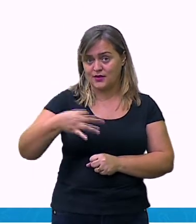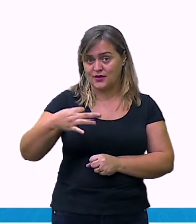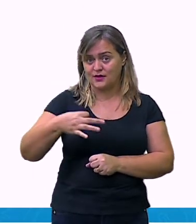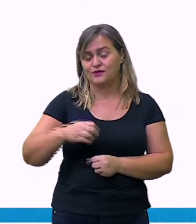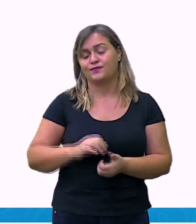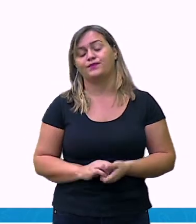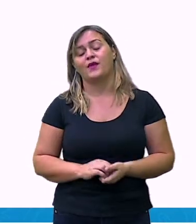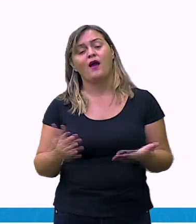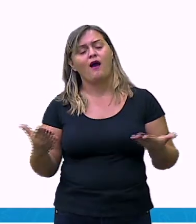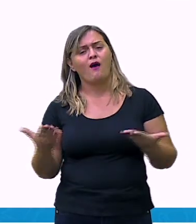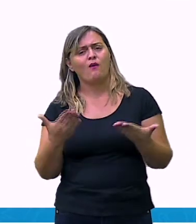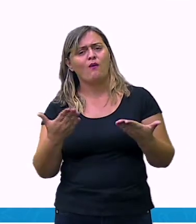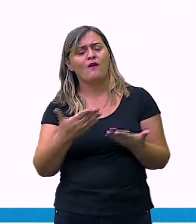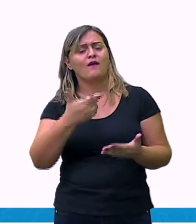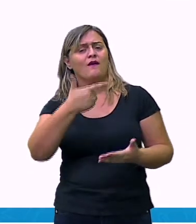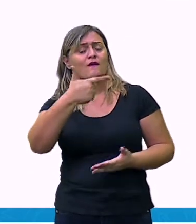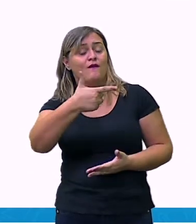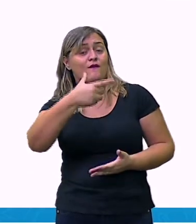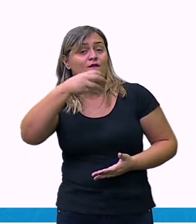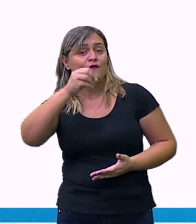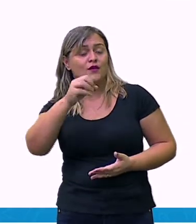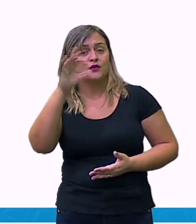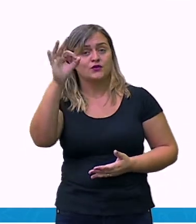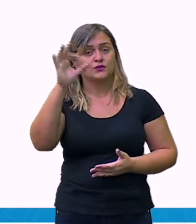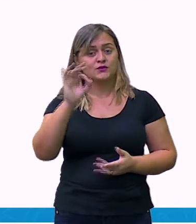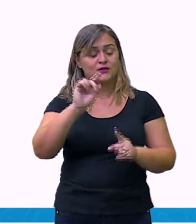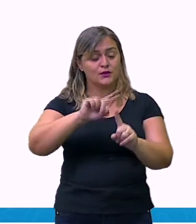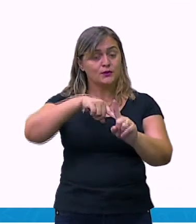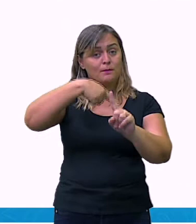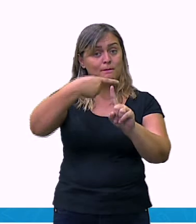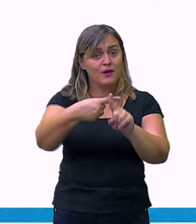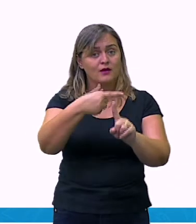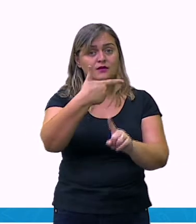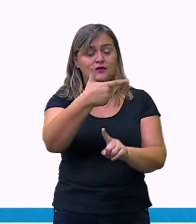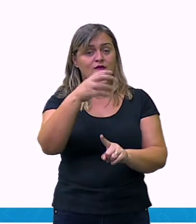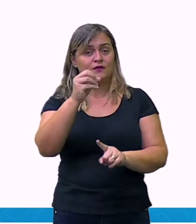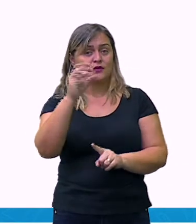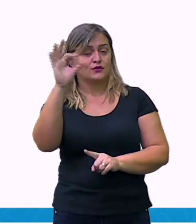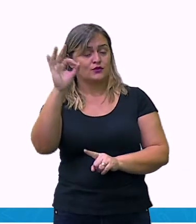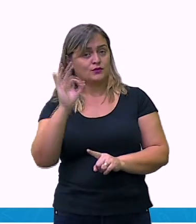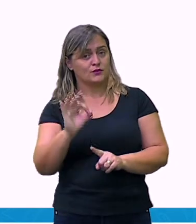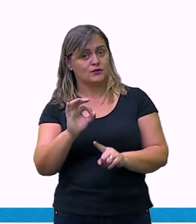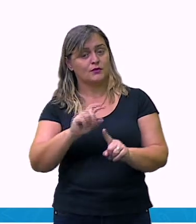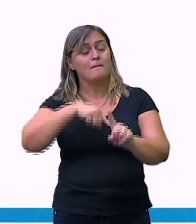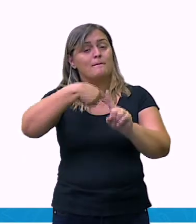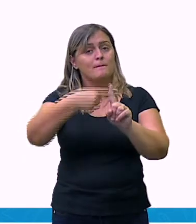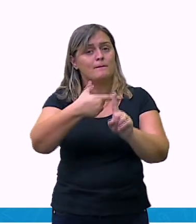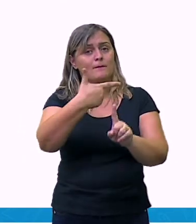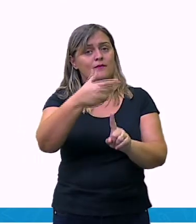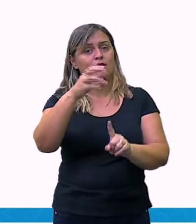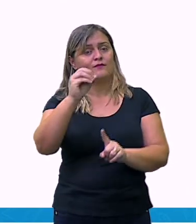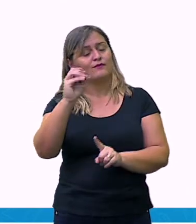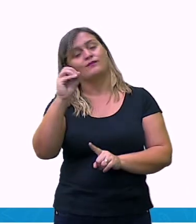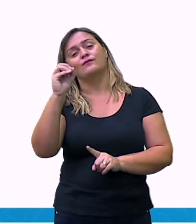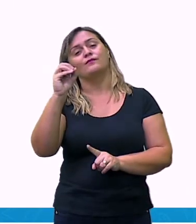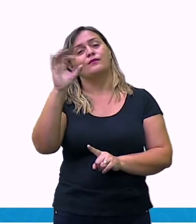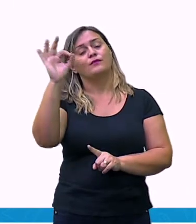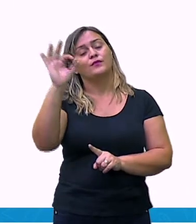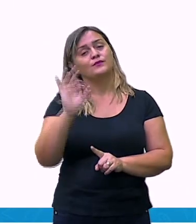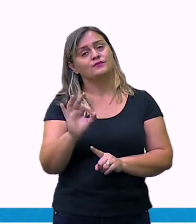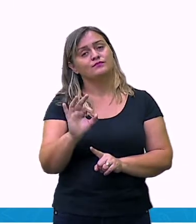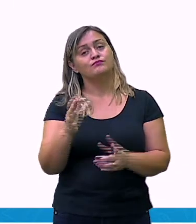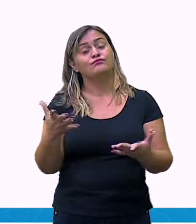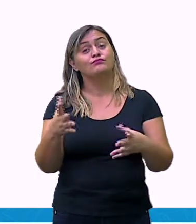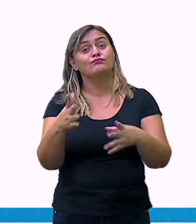20 mais 20, 20, vai dar 60 reais, ou seja, de 300, a minha